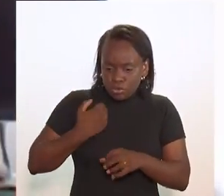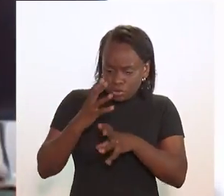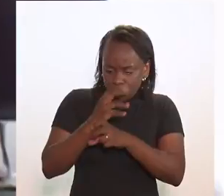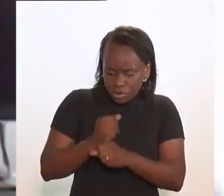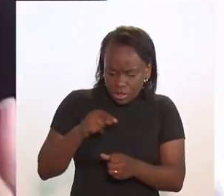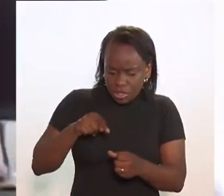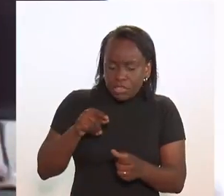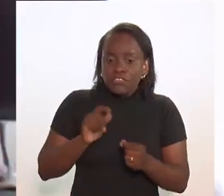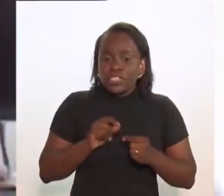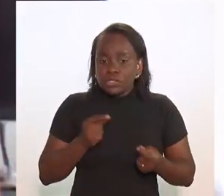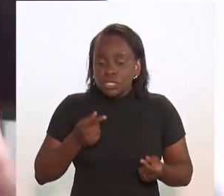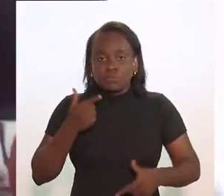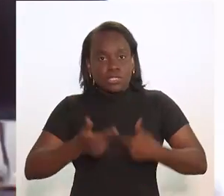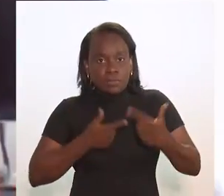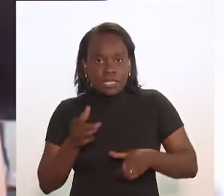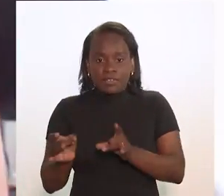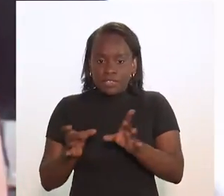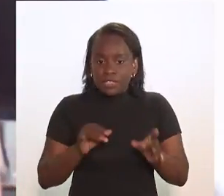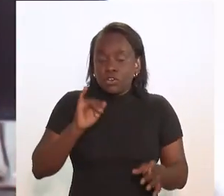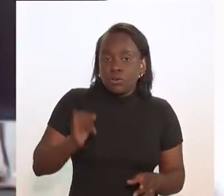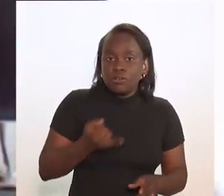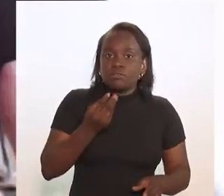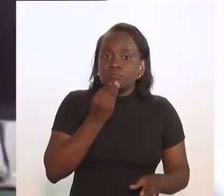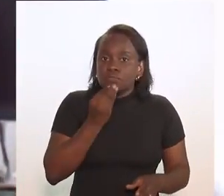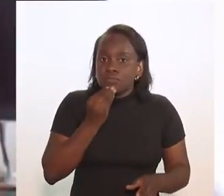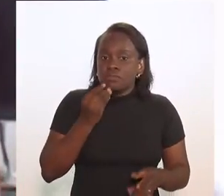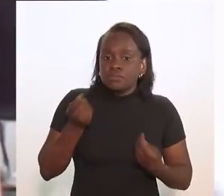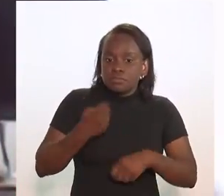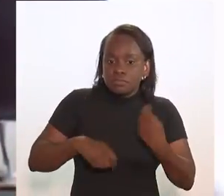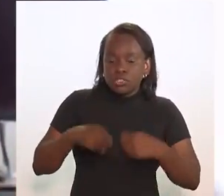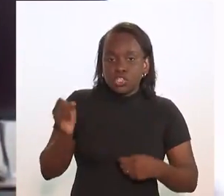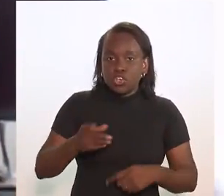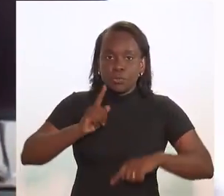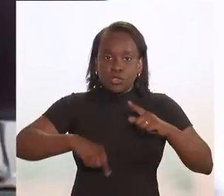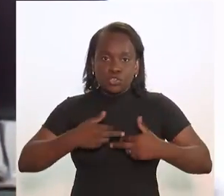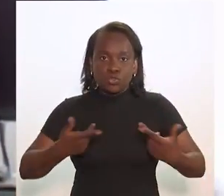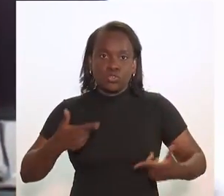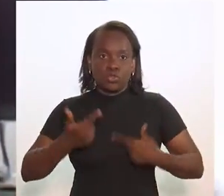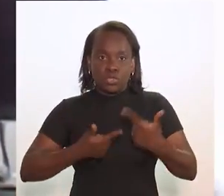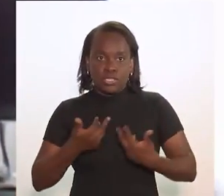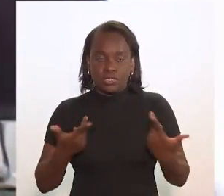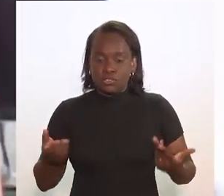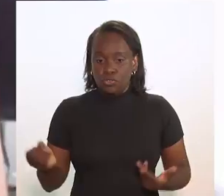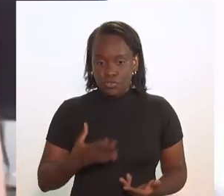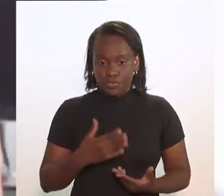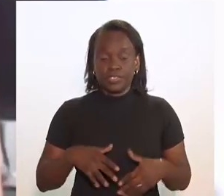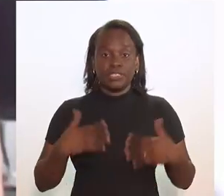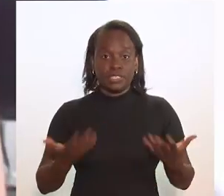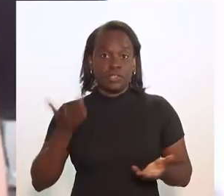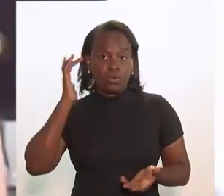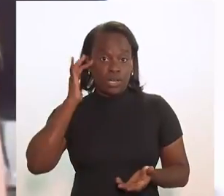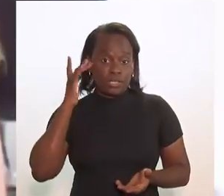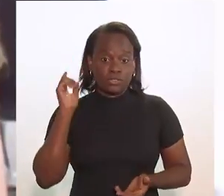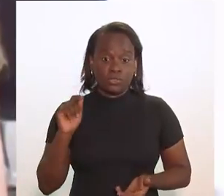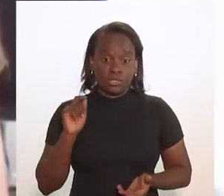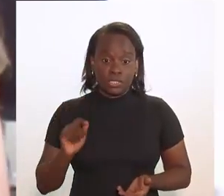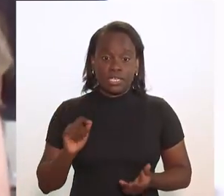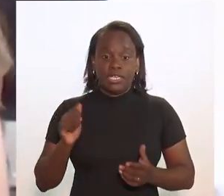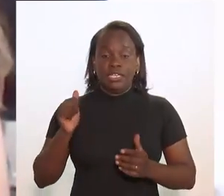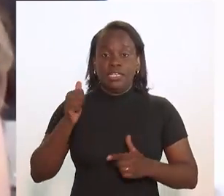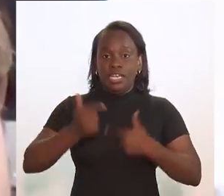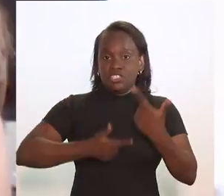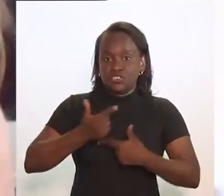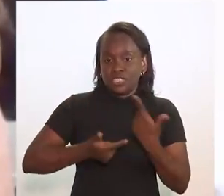desses clientes, desses mercados, essas oportunidades de negócio, desenvolvimento de novos produtos, novos serviços. Então, eu acho que, assim, as